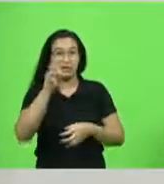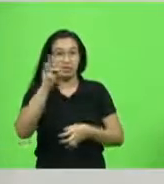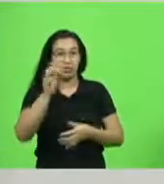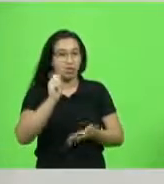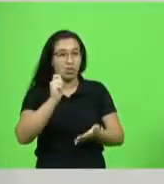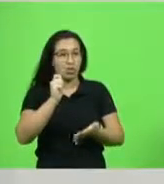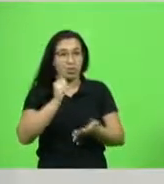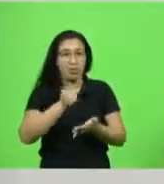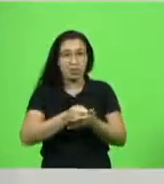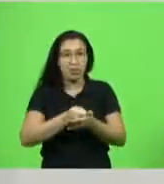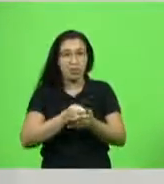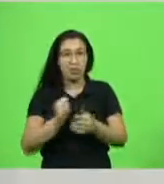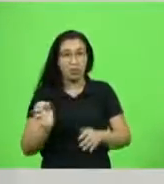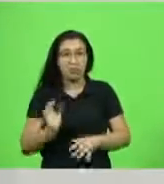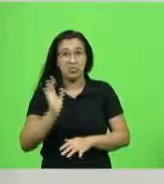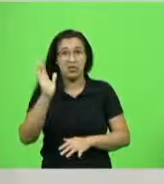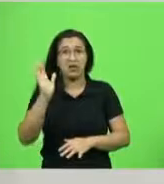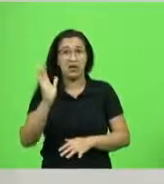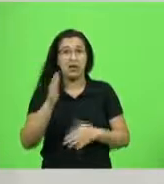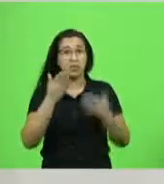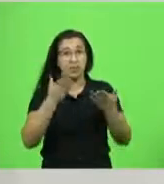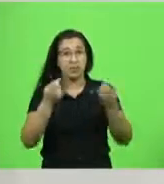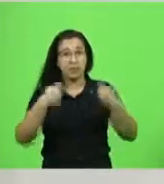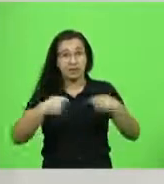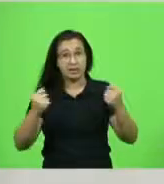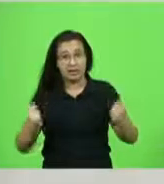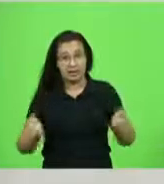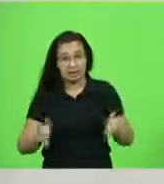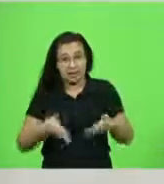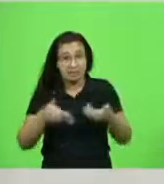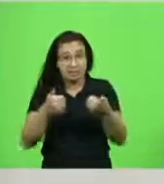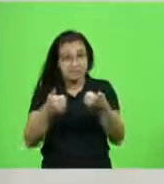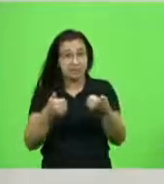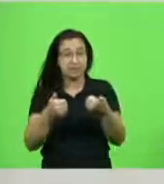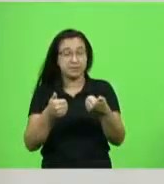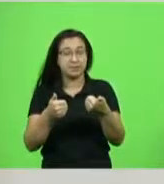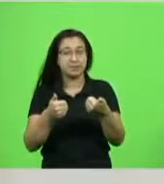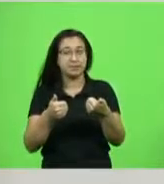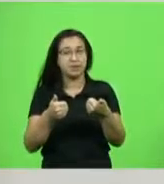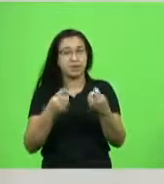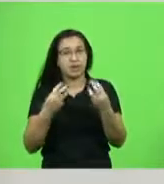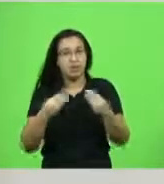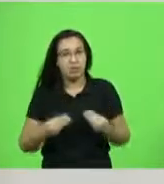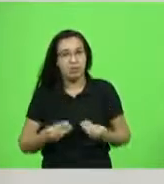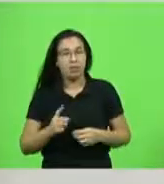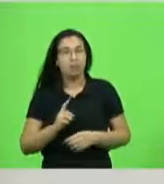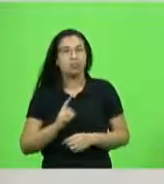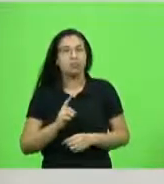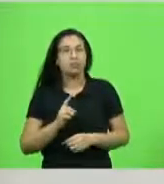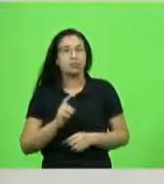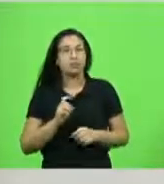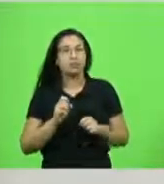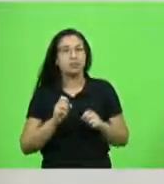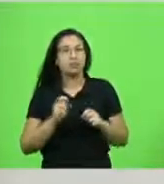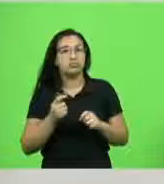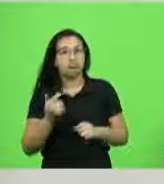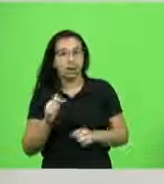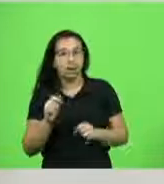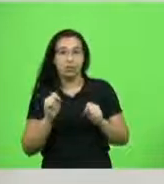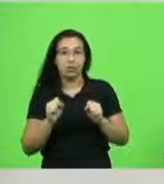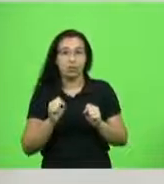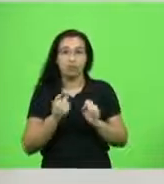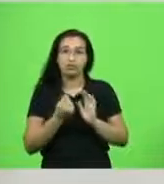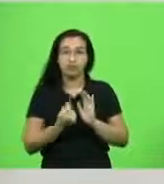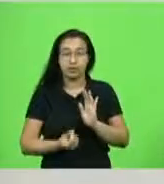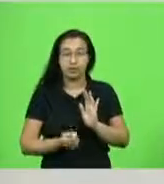que ele vá. A paga muito caro para que ele vá muito bem. Se não for por uma questão de moral, que seja por uma questão financeira. Nós pagamos para estar bem e nós